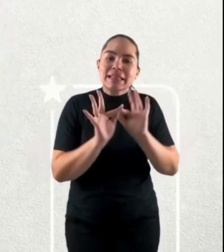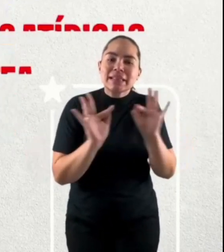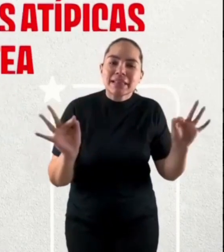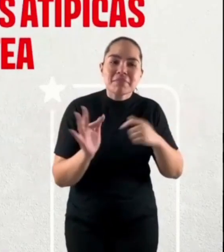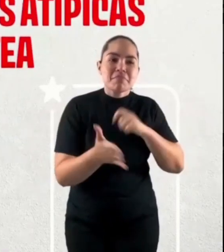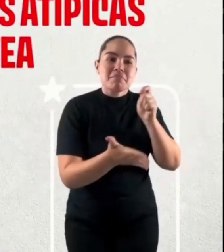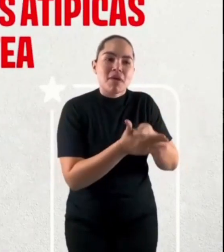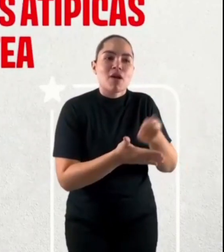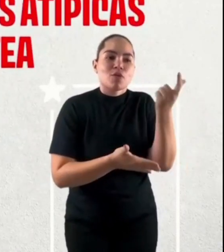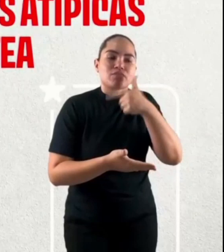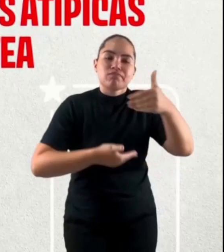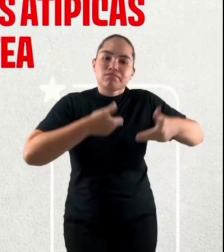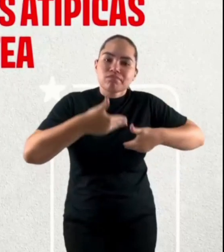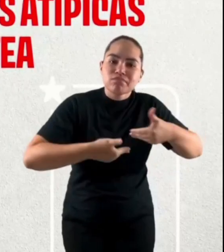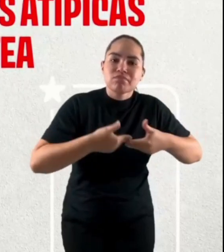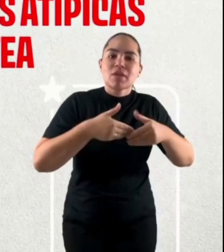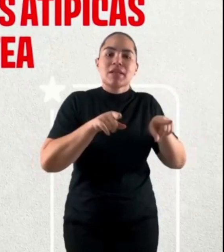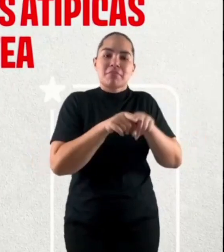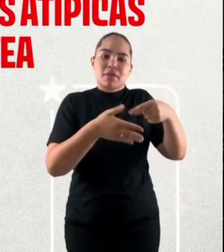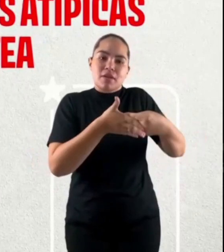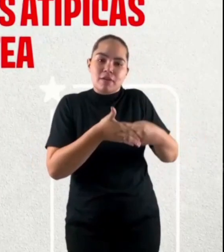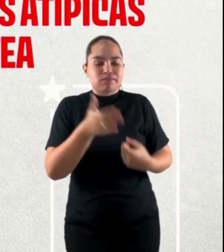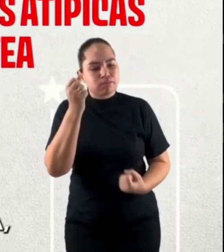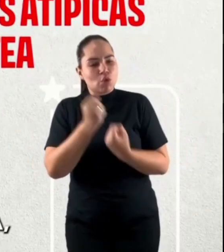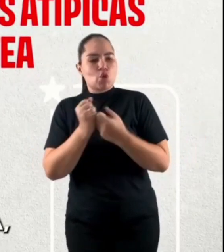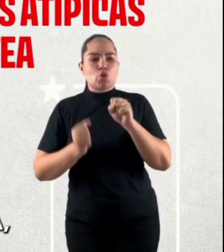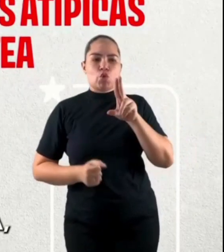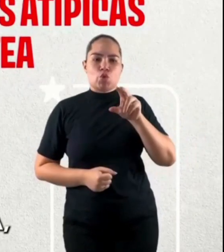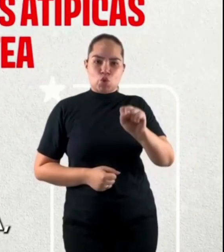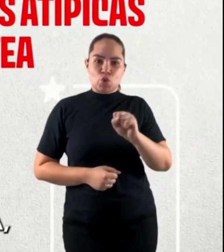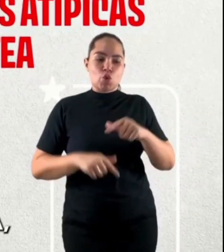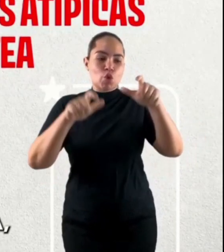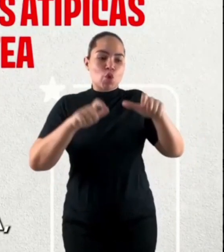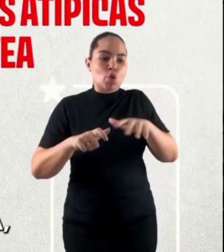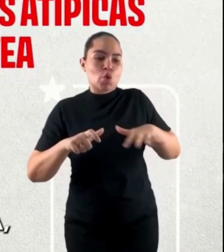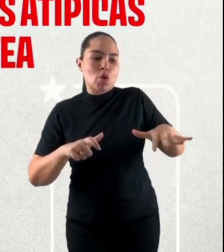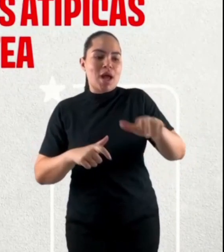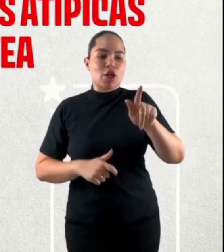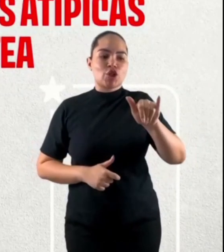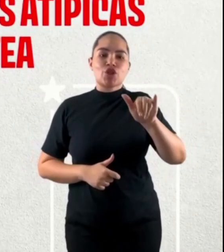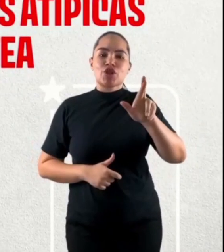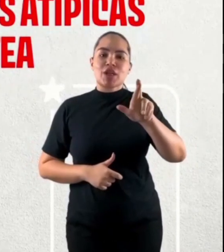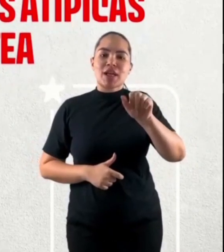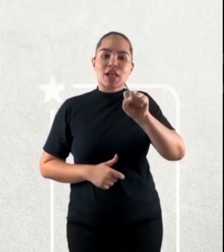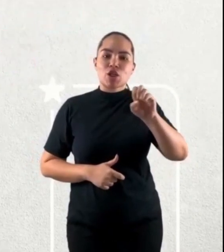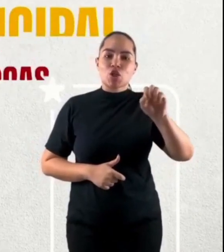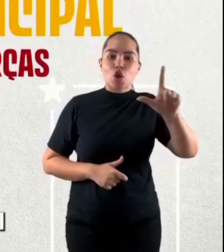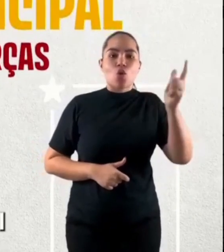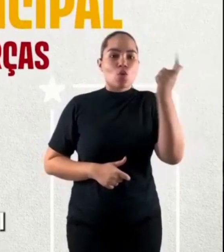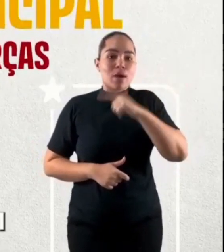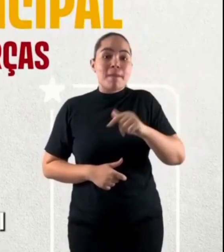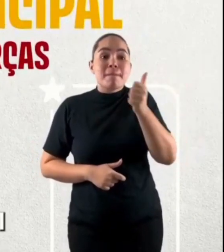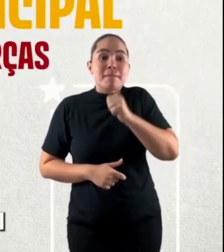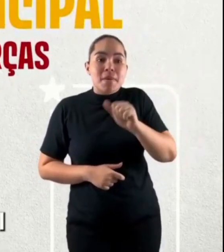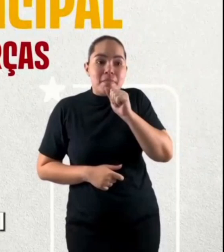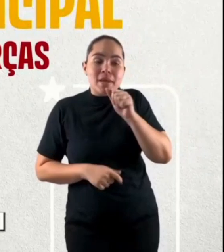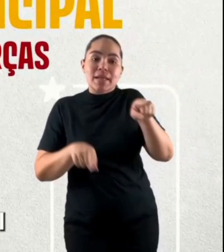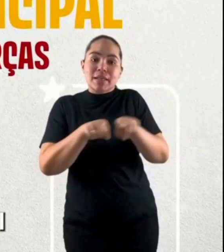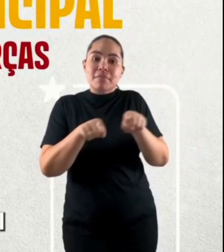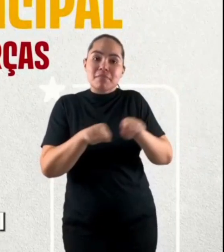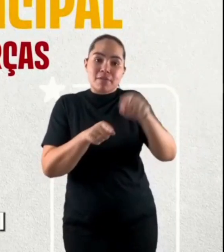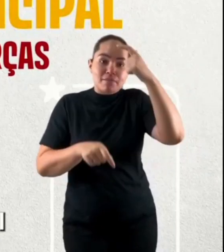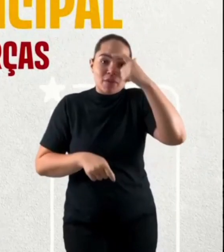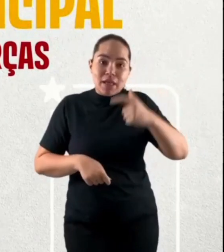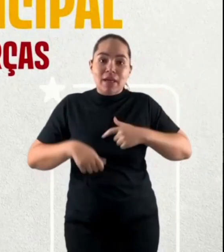o SUS. Espaço girassol para atender pais e mães atípicas com filhos com TEA nas regionais. Ampliar a